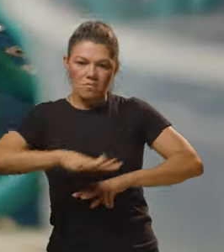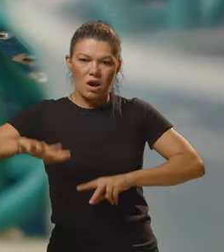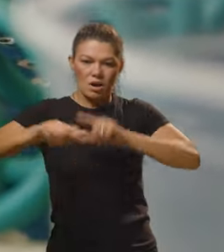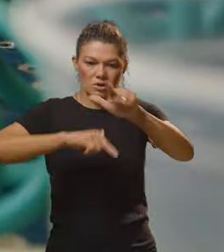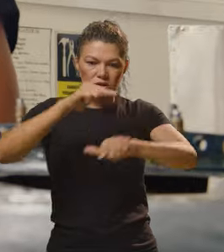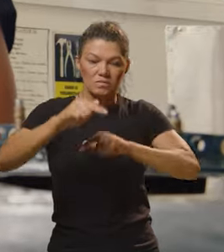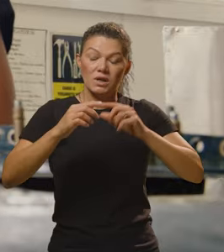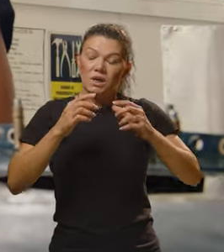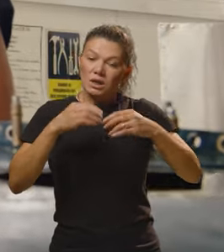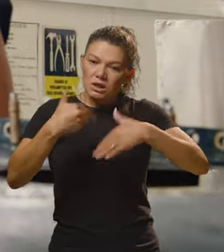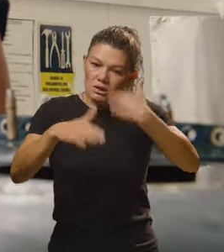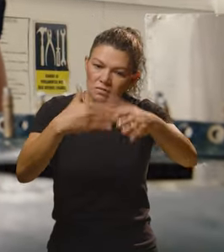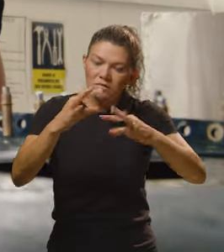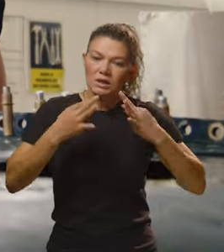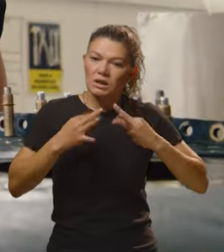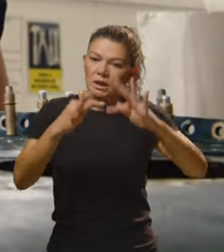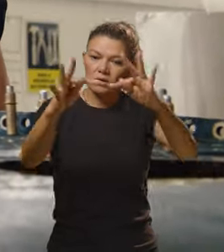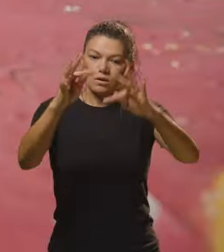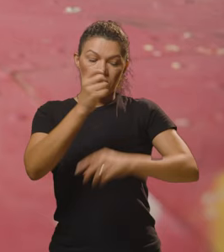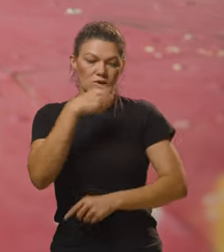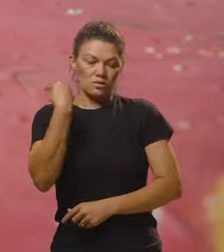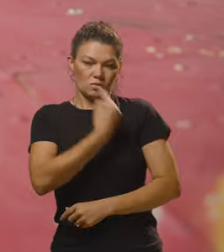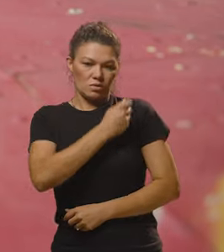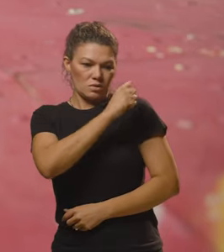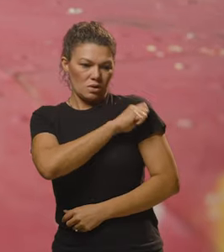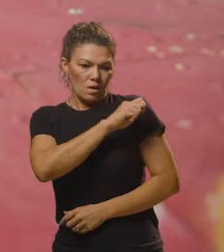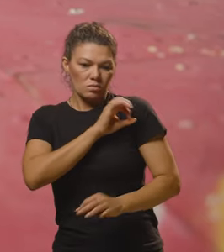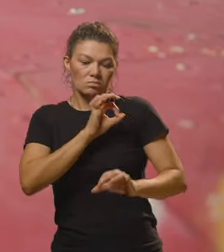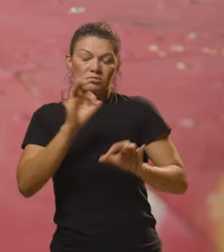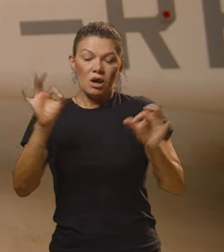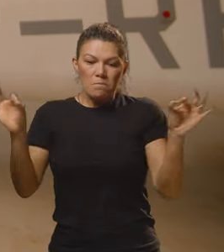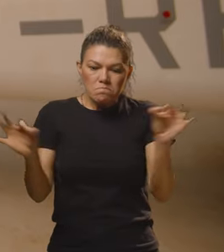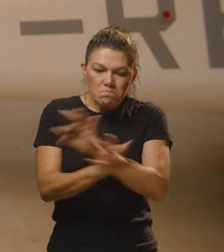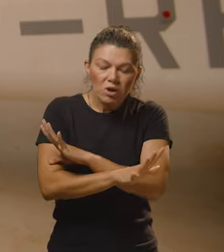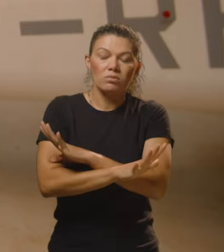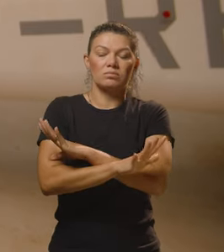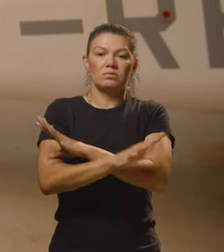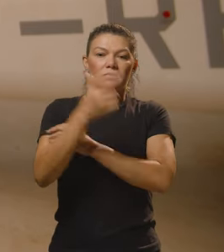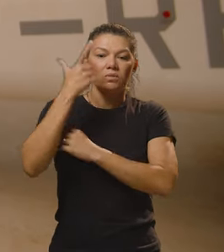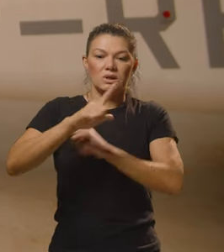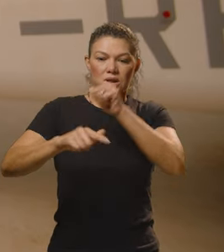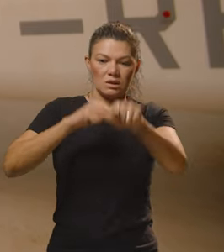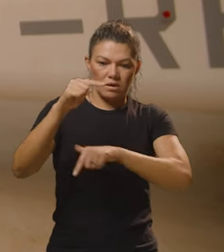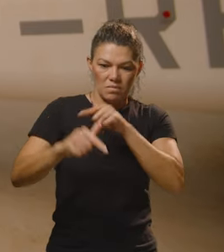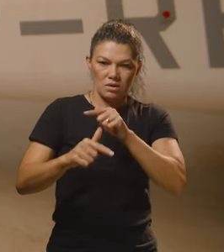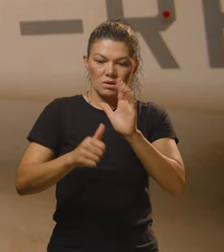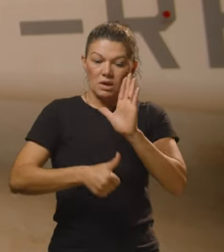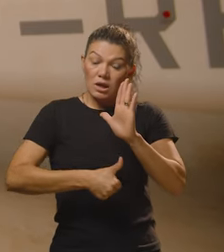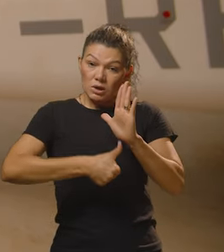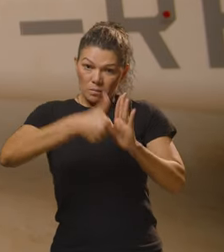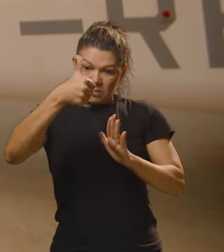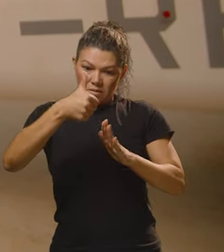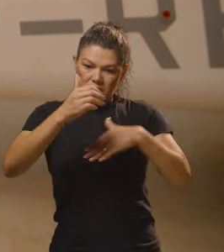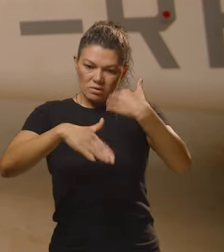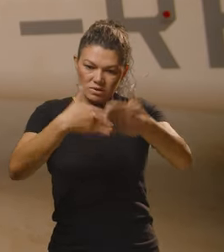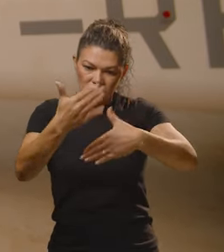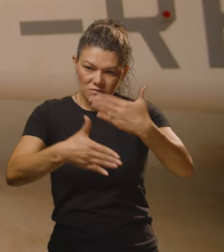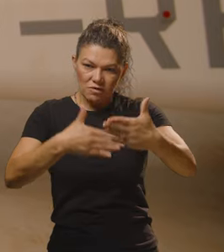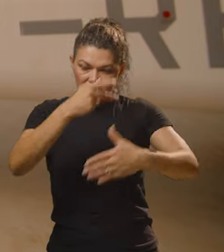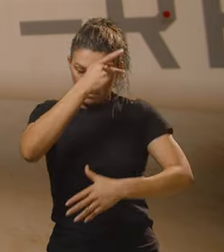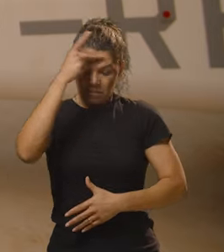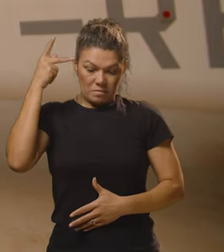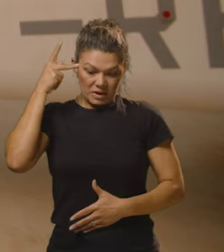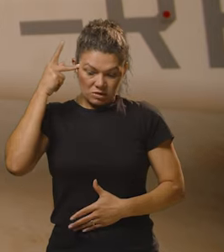tecnologia e o nosso aluno está cada vez mais bem preparado para entrar no mercado. Primeiro que você desenvolve a pessoa, você faz uma formação